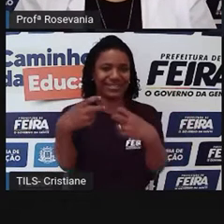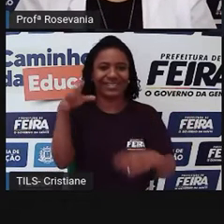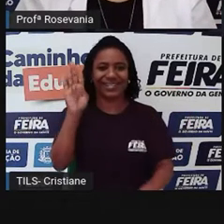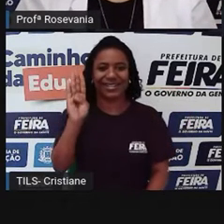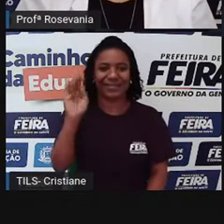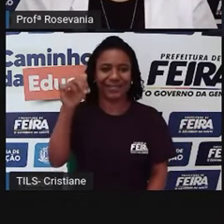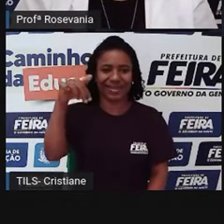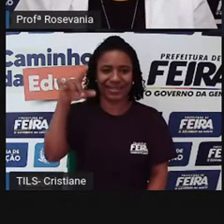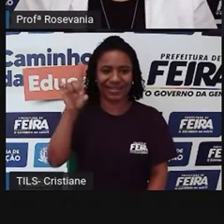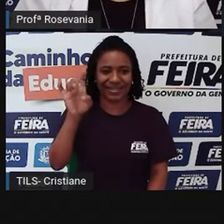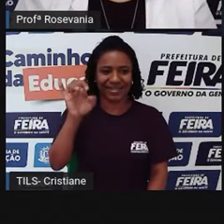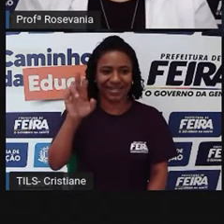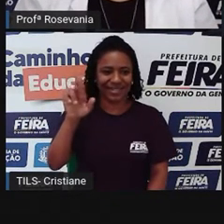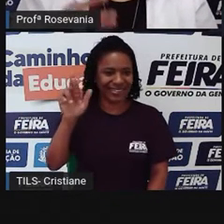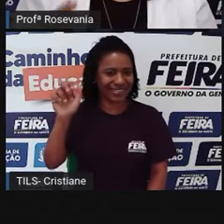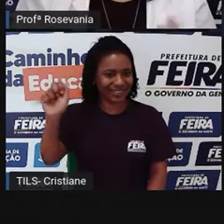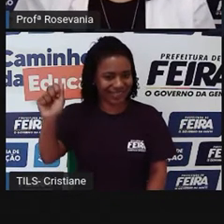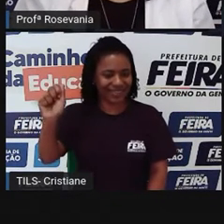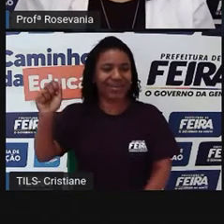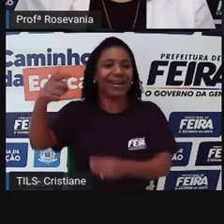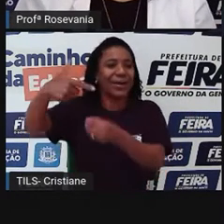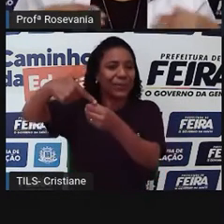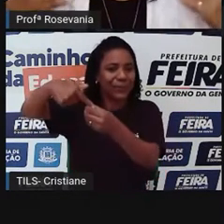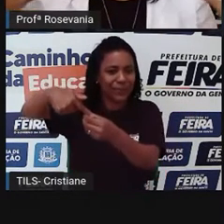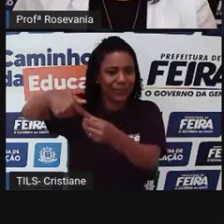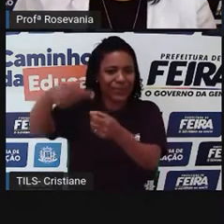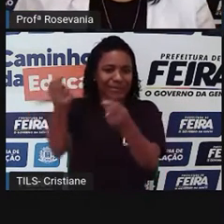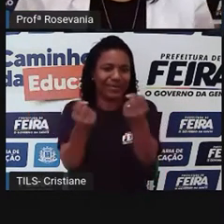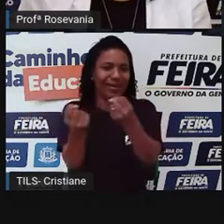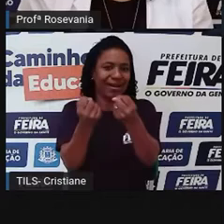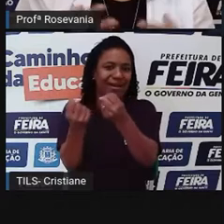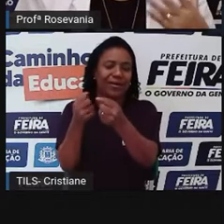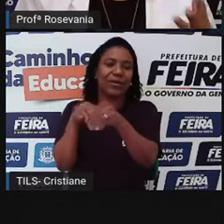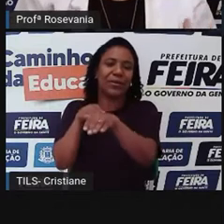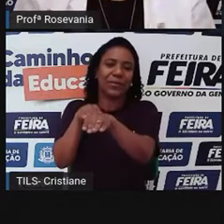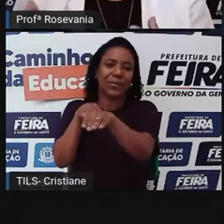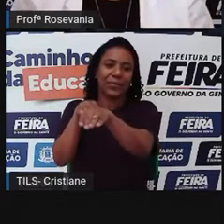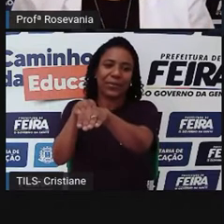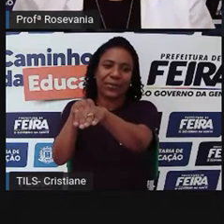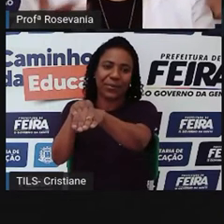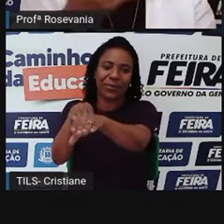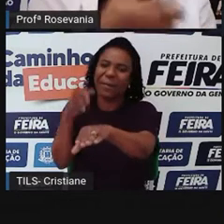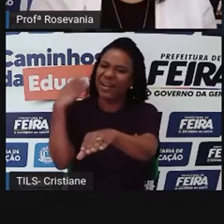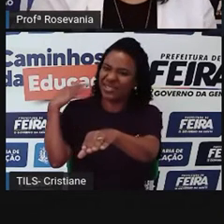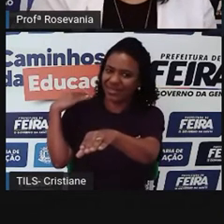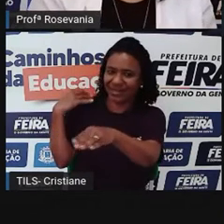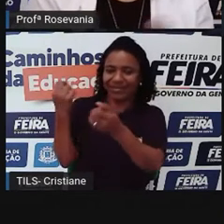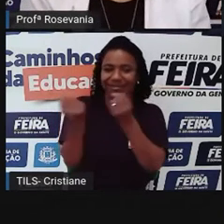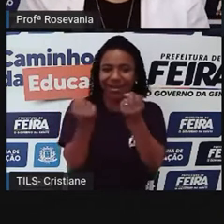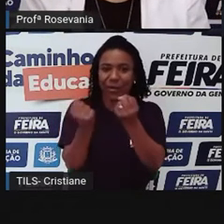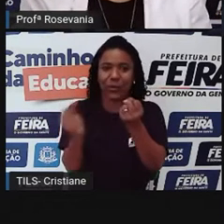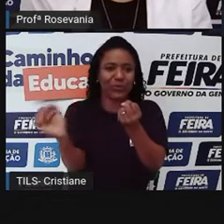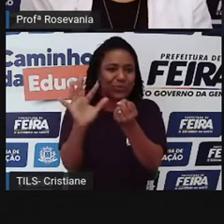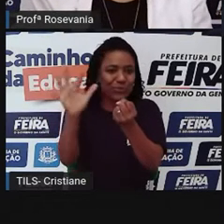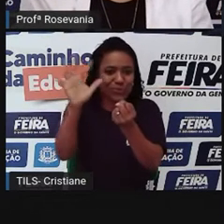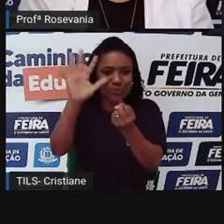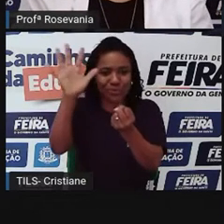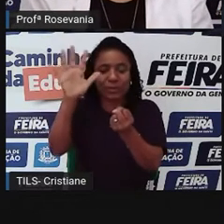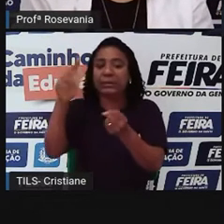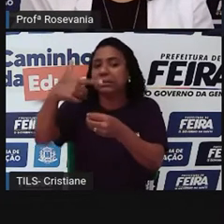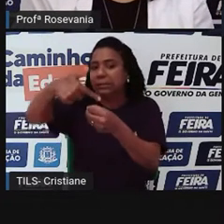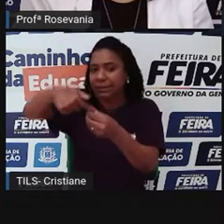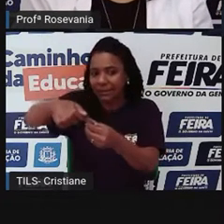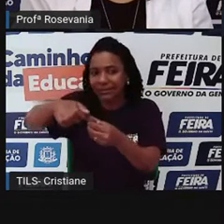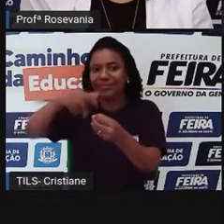JJ Seabra, aí ia se abastecer os carros. Quem tinha, né, condições de ter carro na época, era abastecido aí, né, os